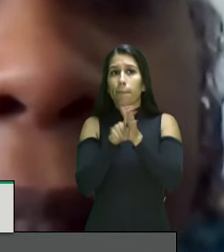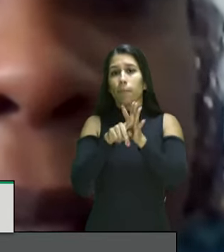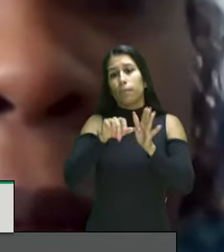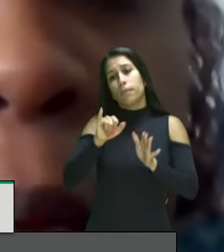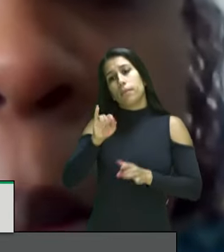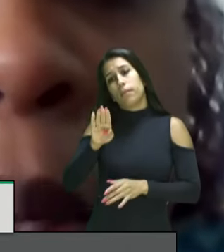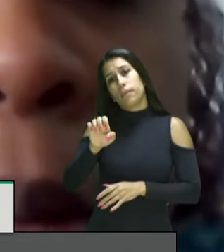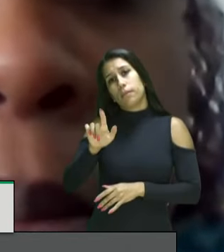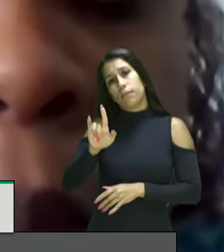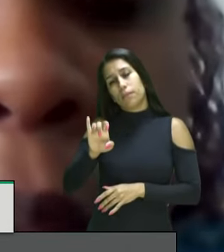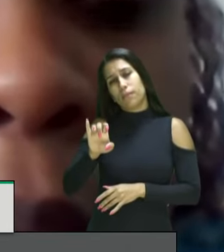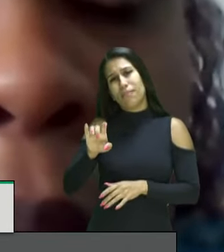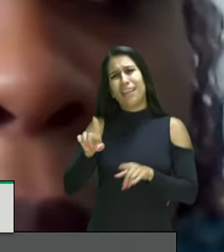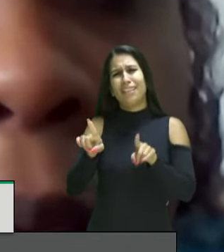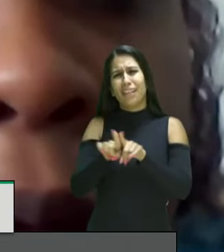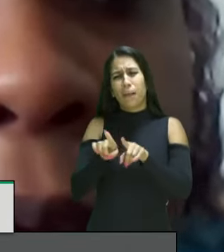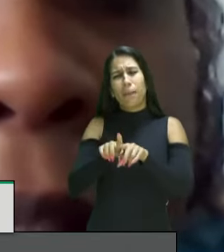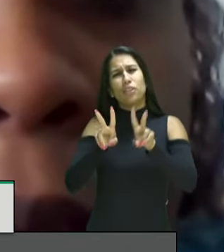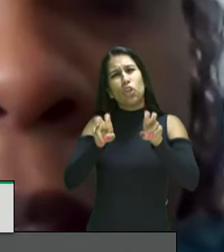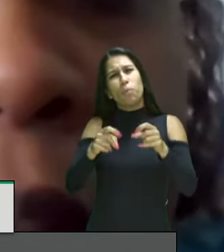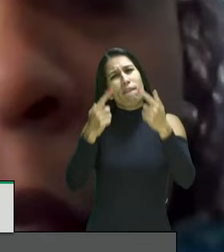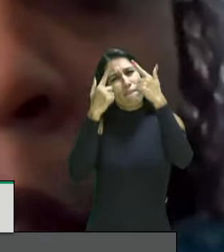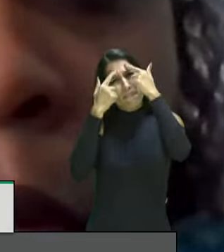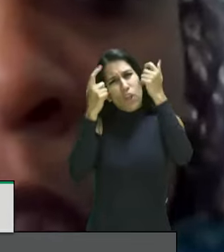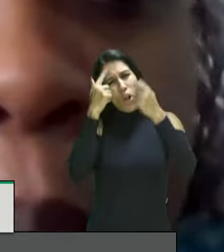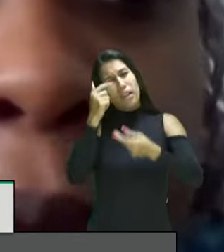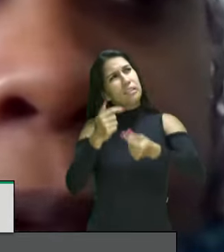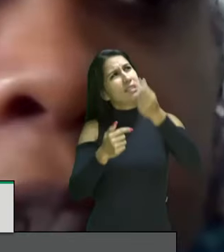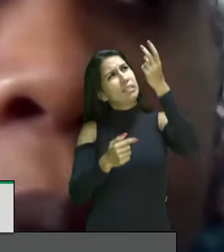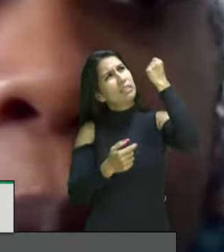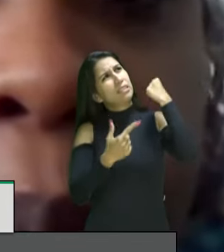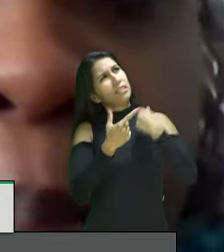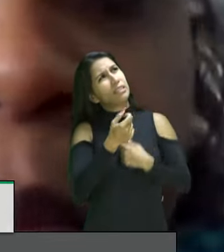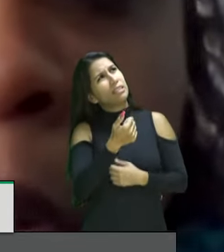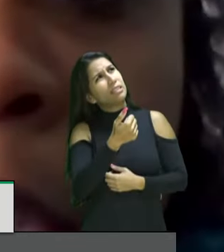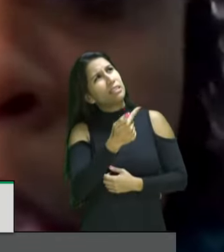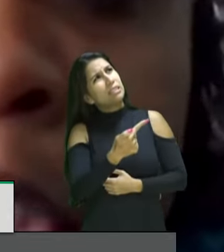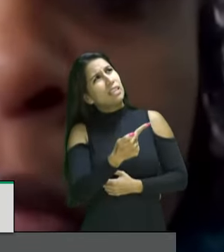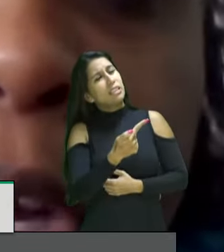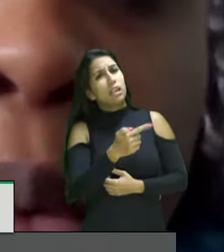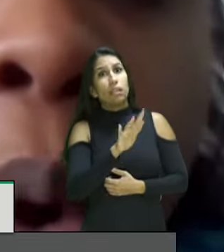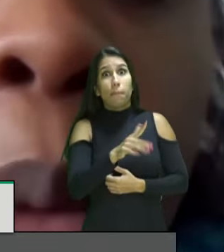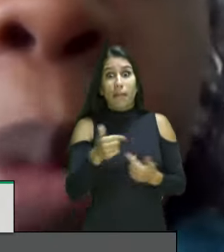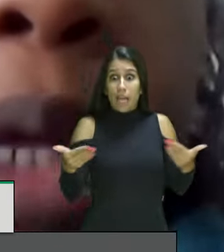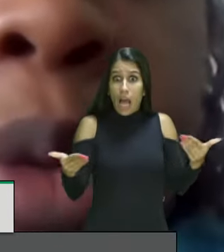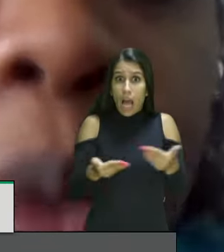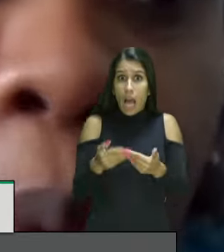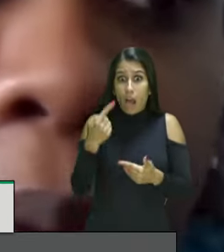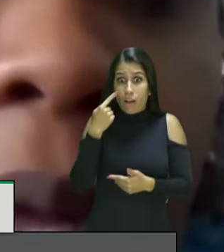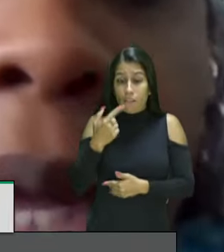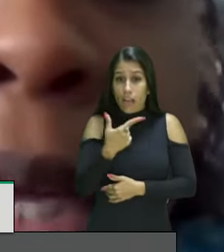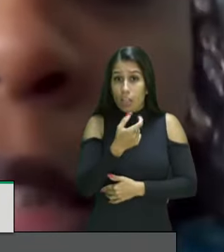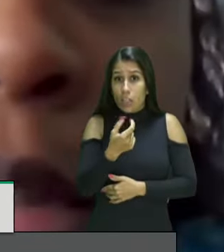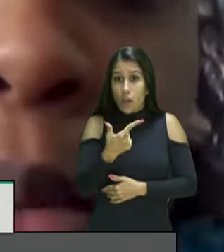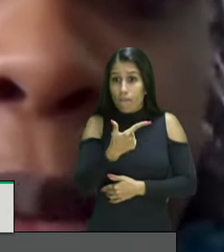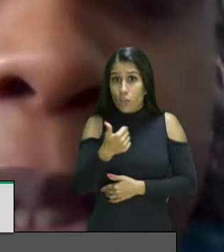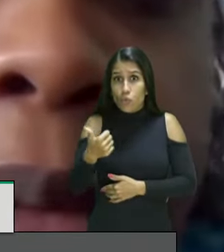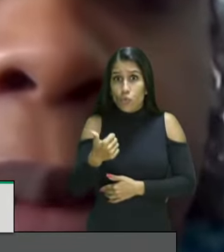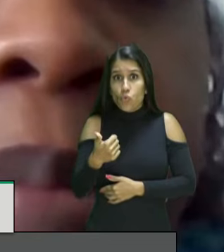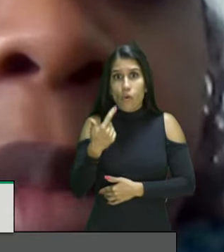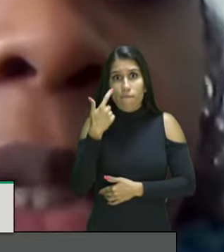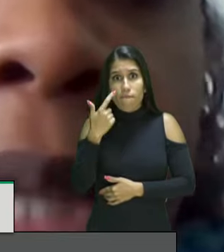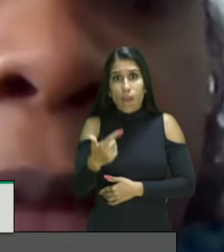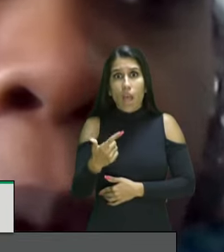ainda dessa época e aí nós ainda em 2021 a gente vê como aumentou esse